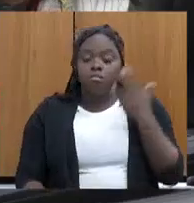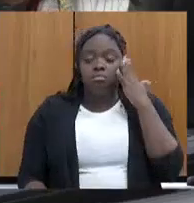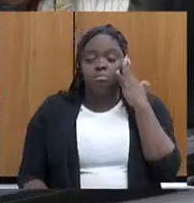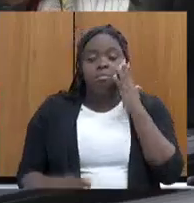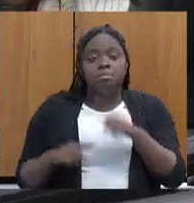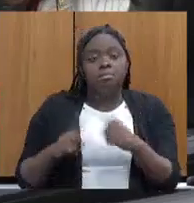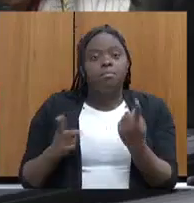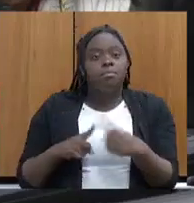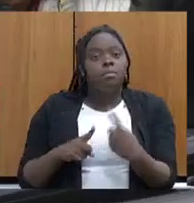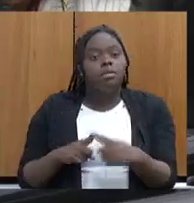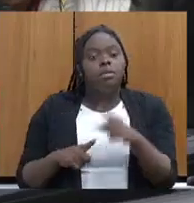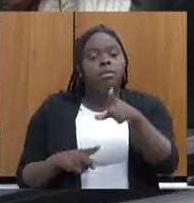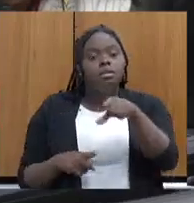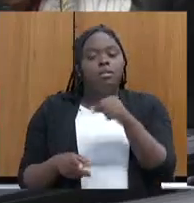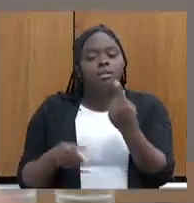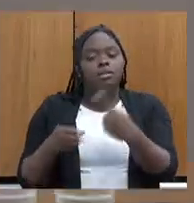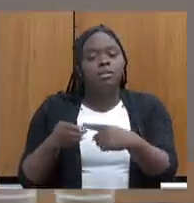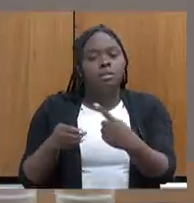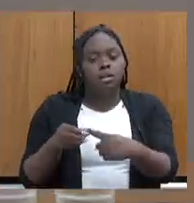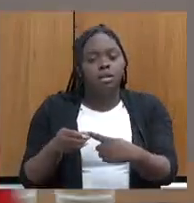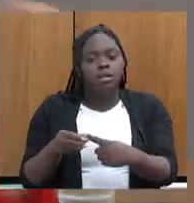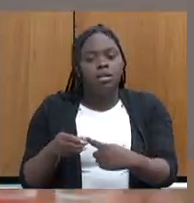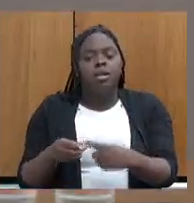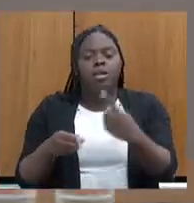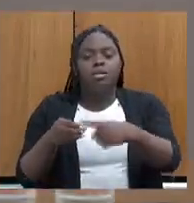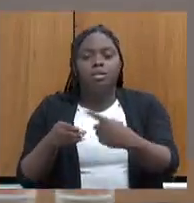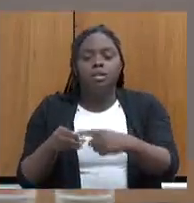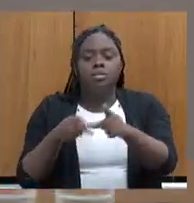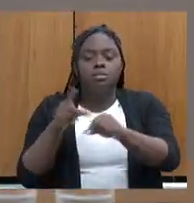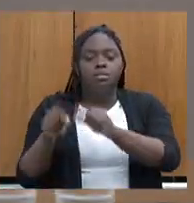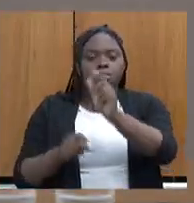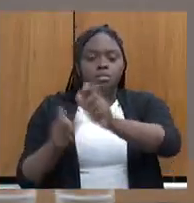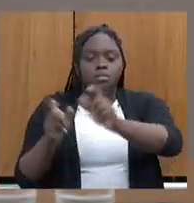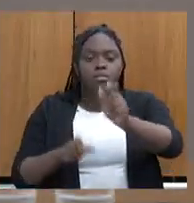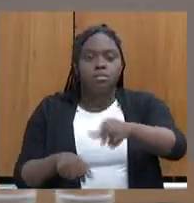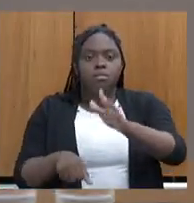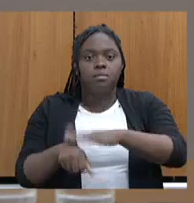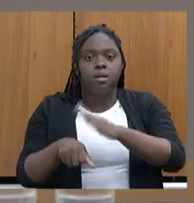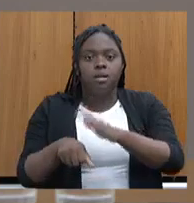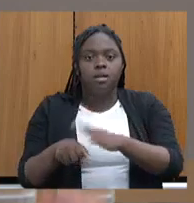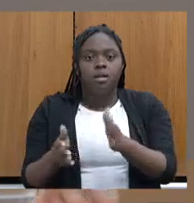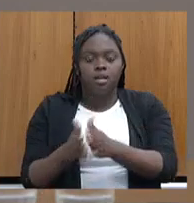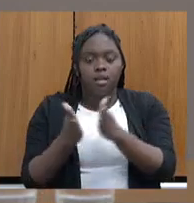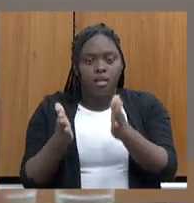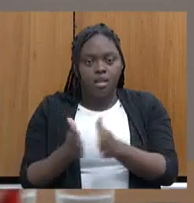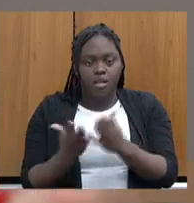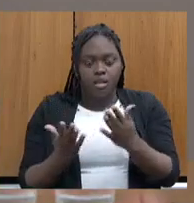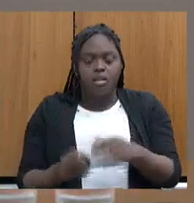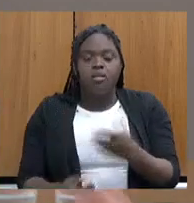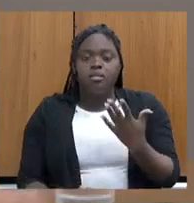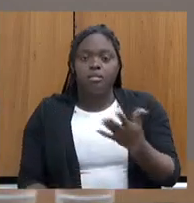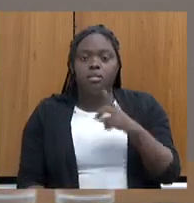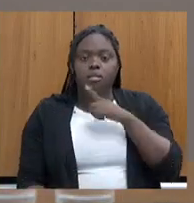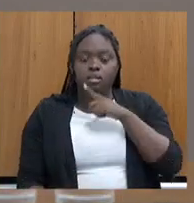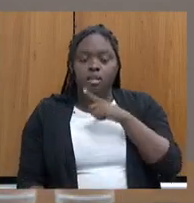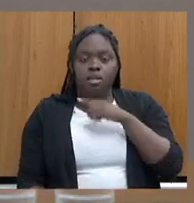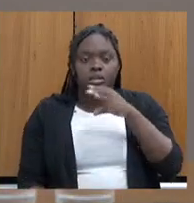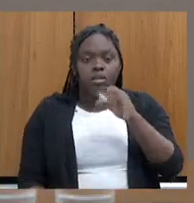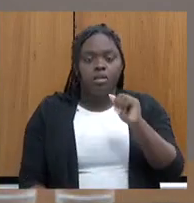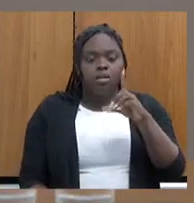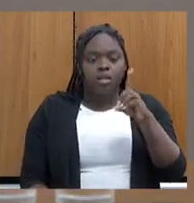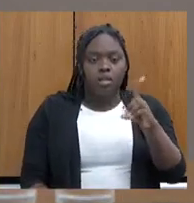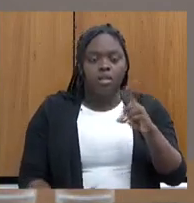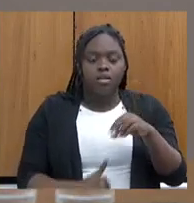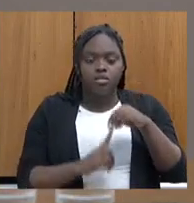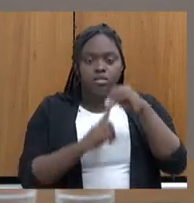escolheu, o município escolheu as pessoas em mais vulnerabilidade. Então, tem uma classificação do Cade Único aí também.